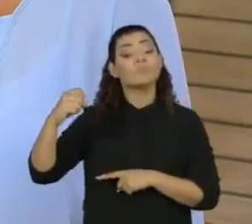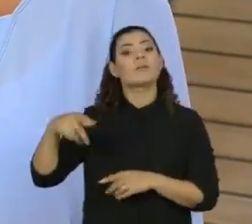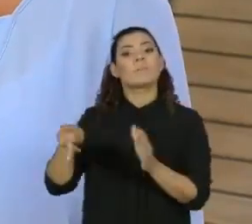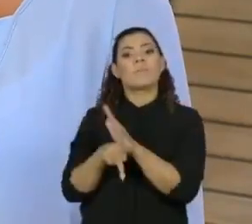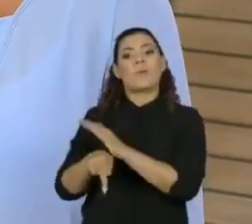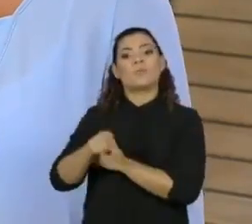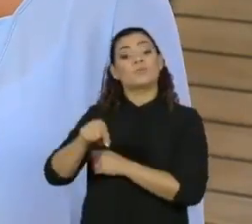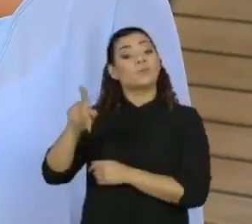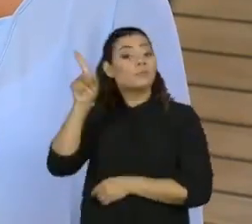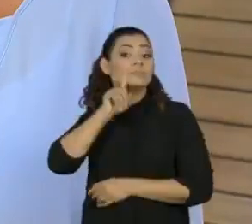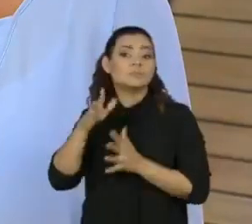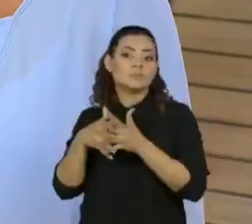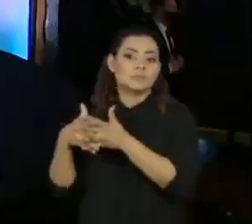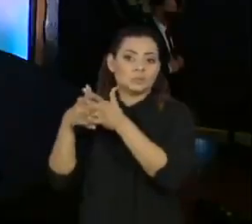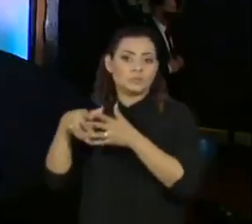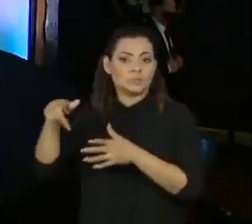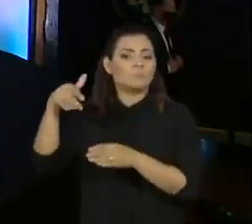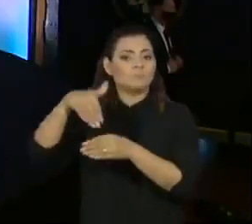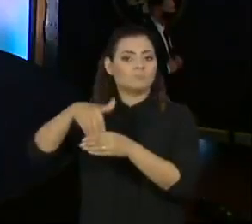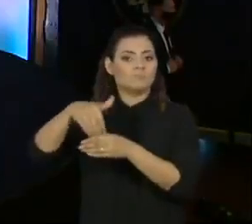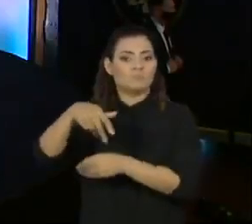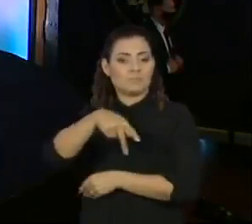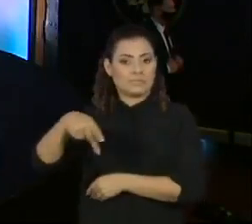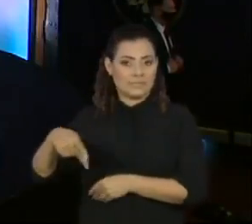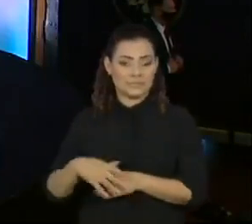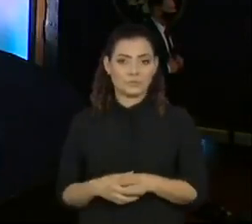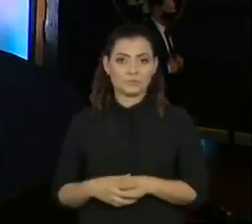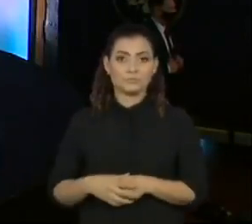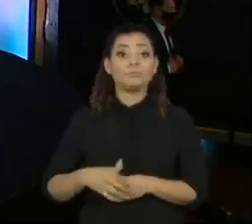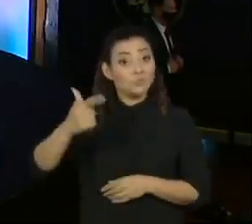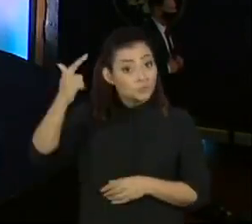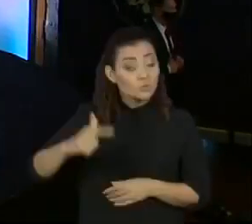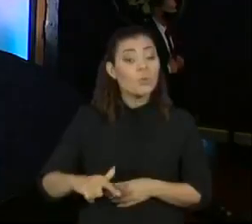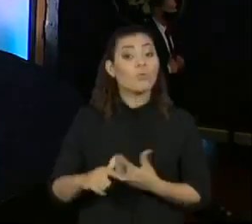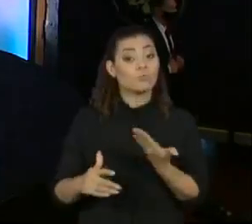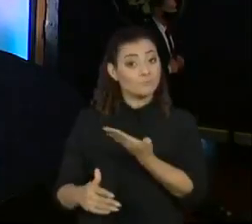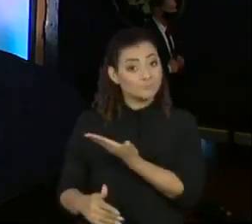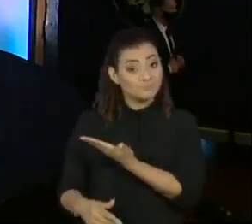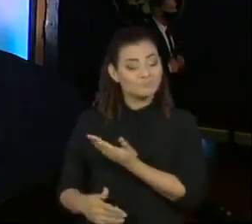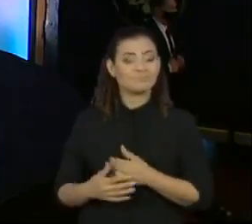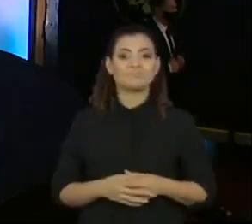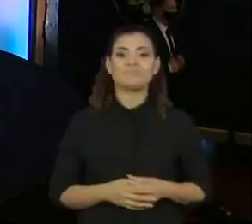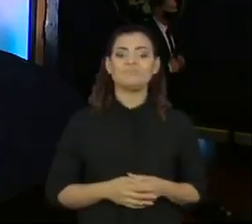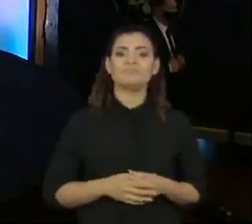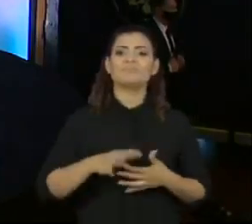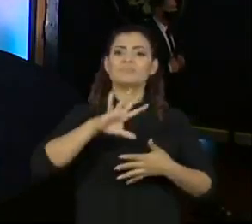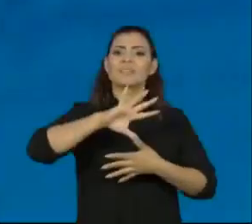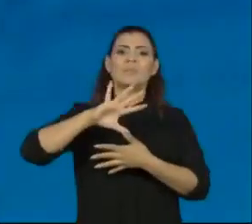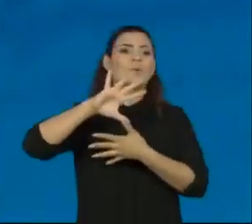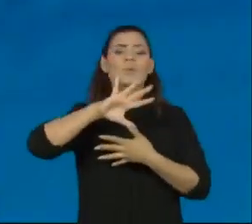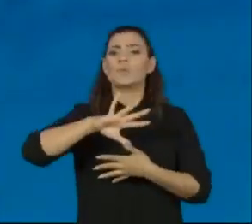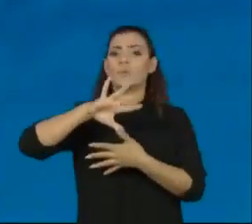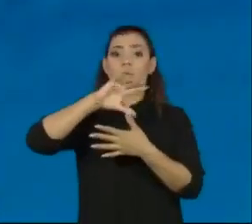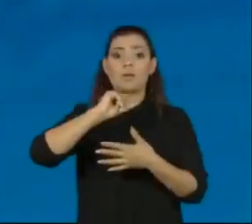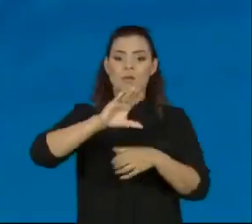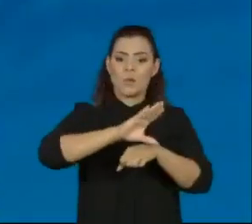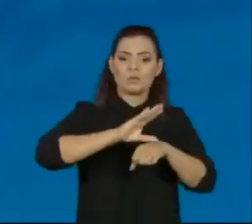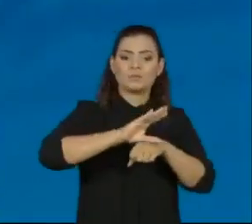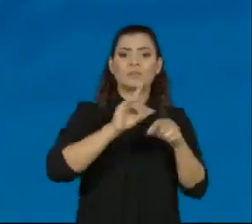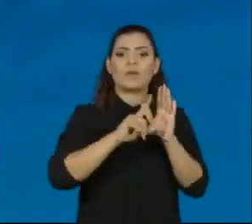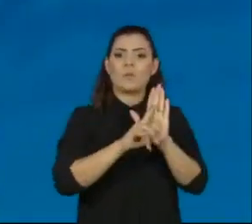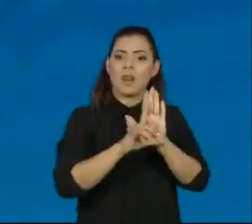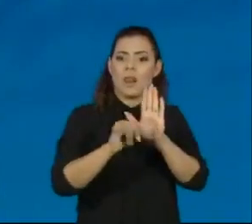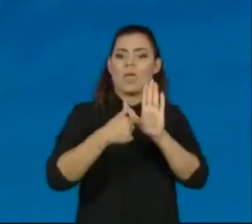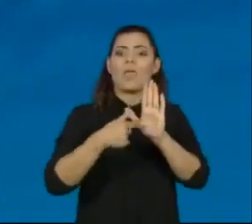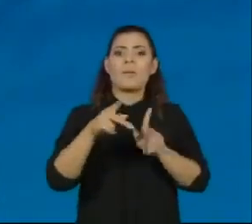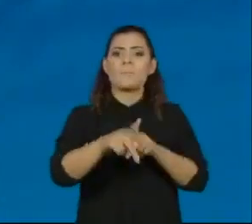presidencial dos Estados Unidos. Mais uma vez, na América, o império da lei, a Constituição e a